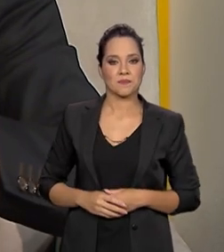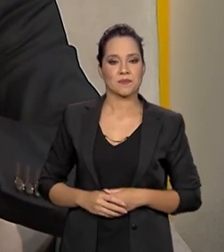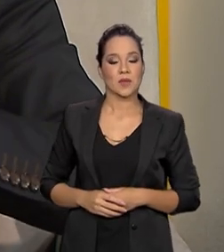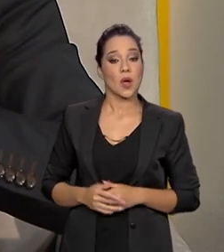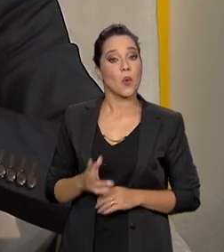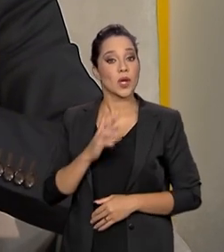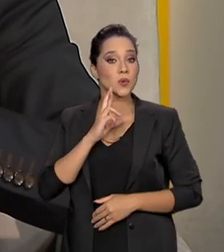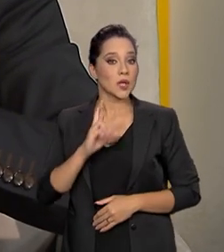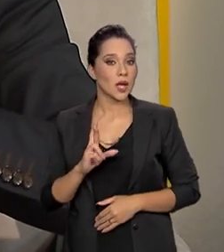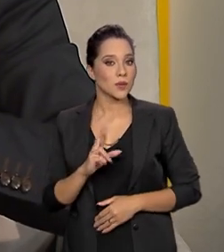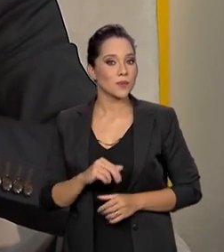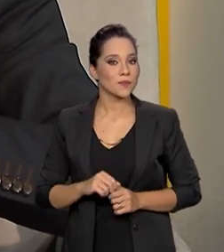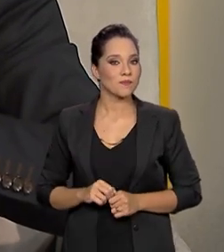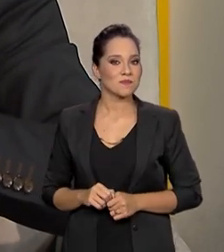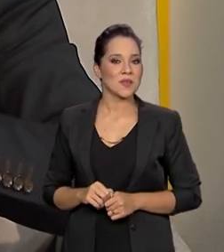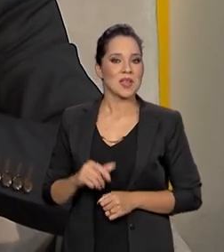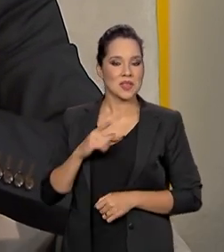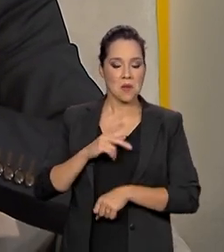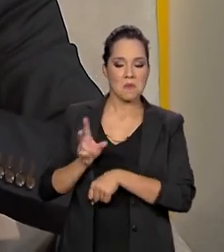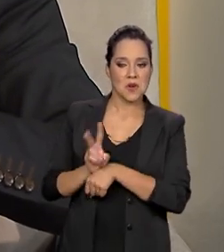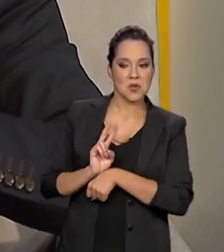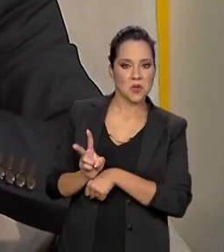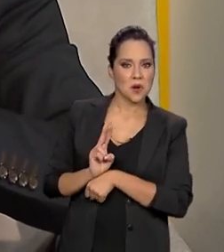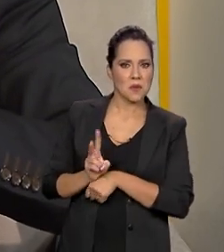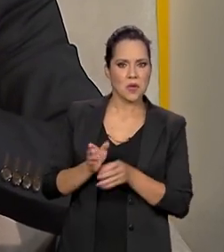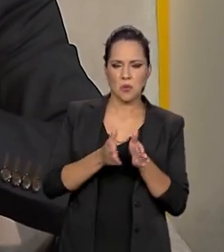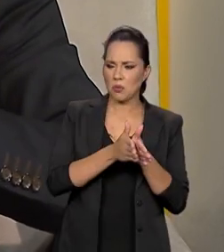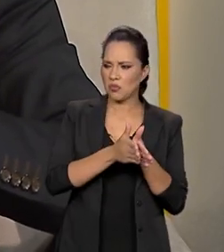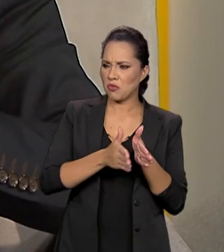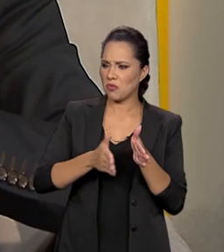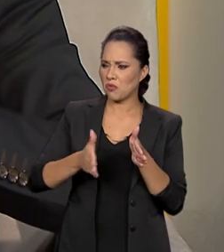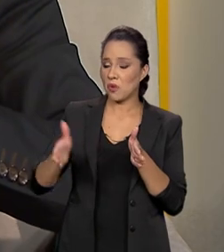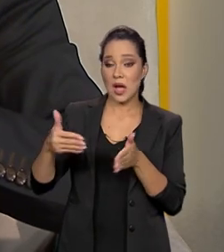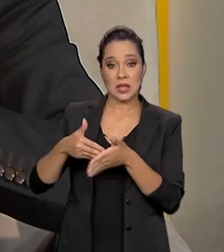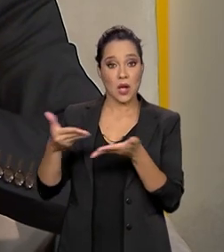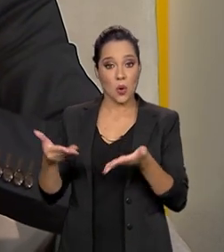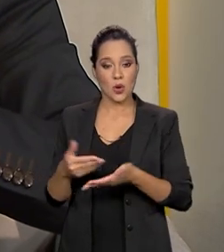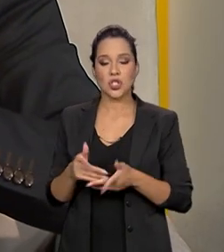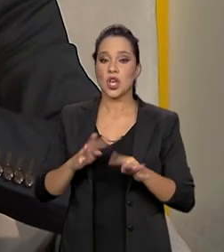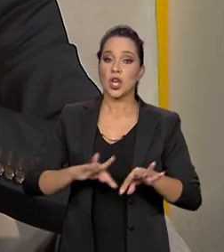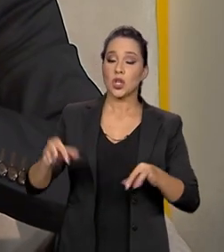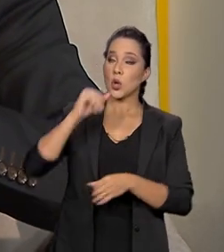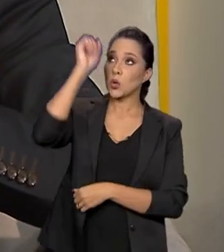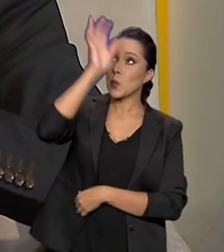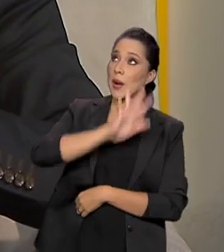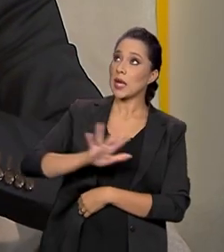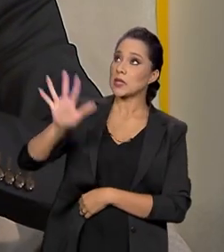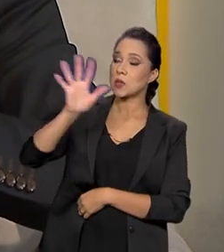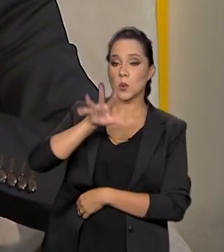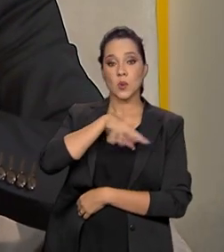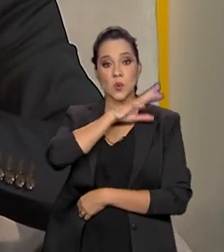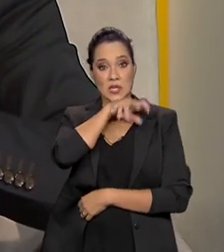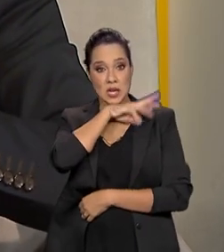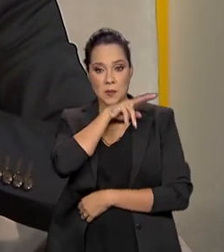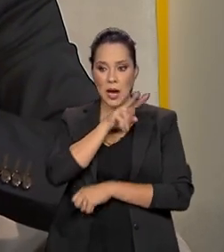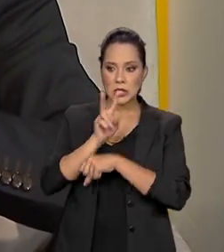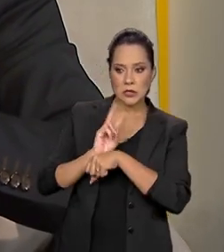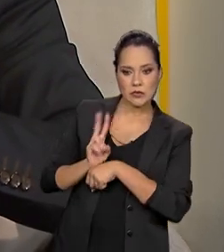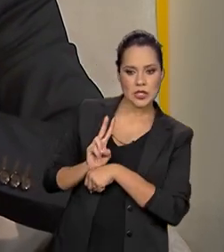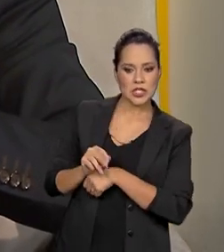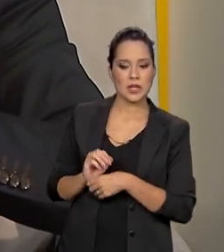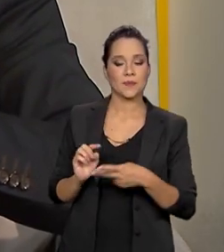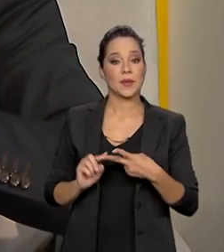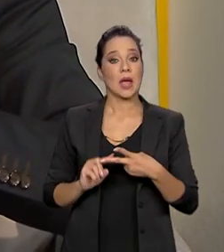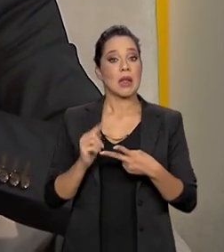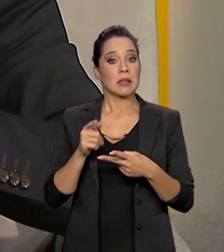consequência disso? Nós temos monitoramento perene, até hoje, em todo o território nacional dos animais silvestres. Nós